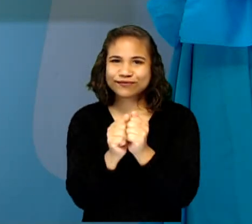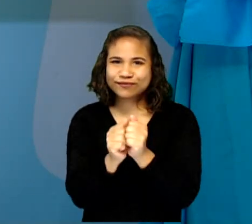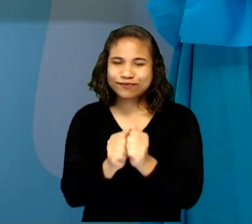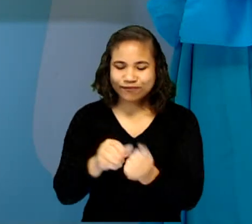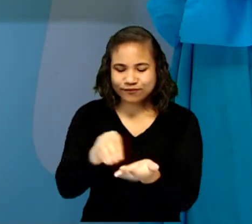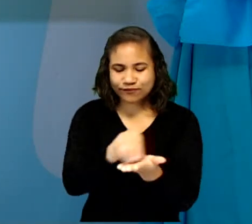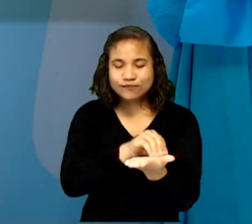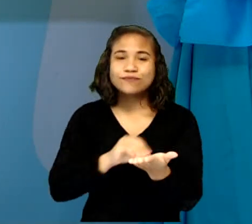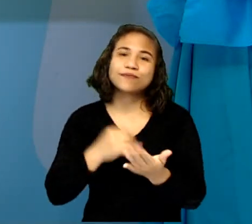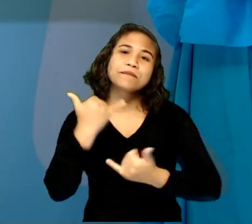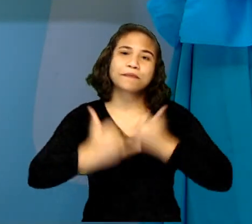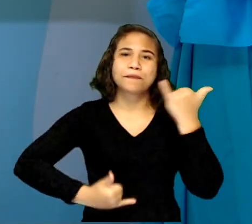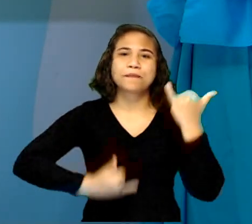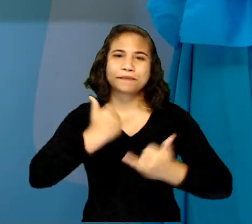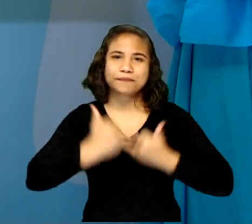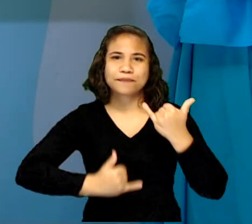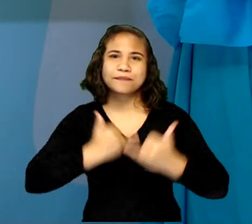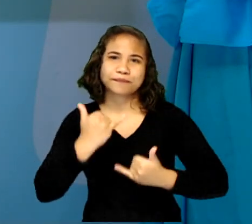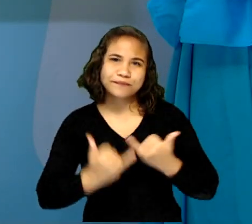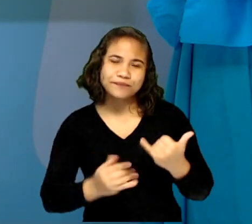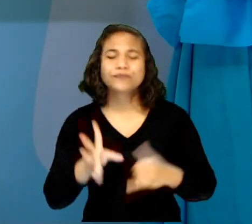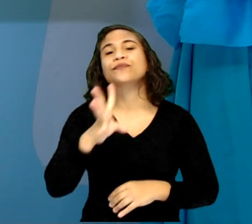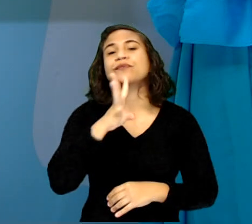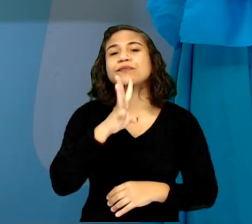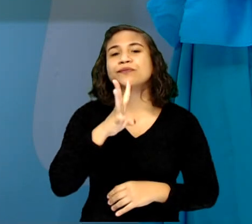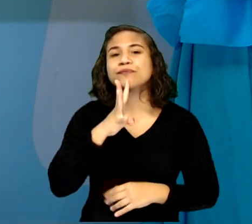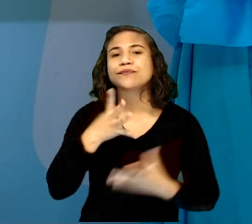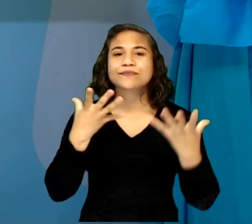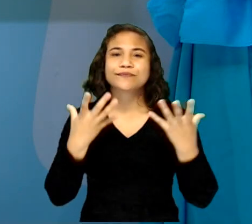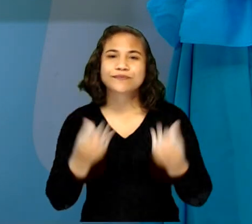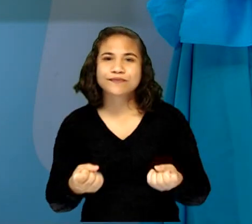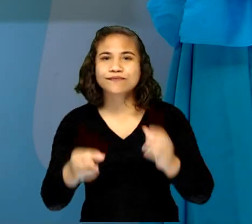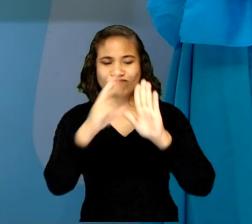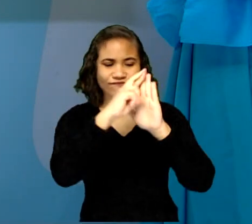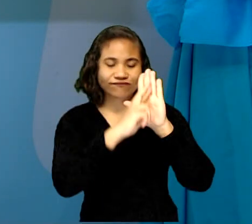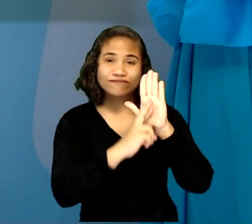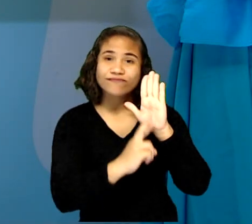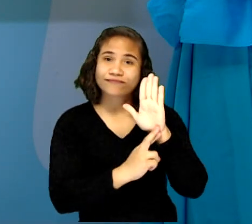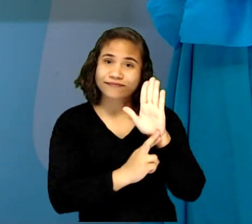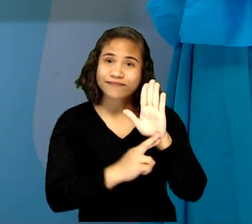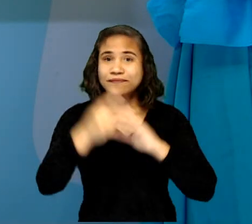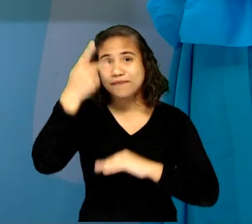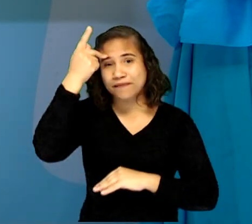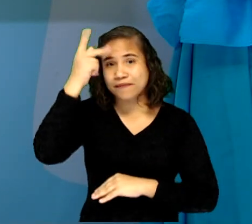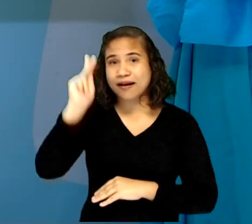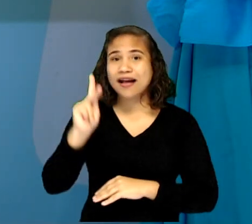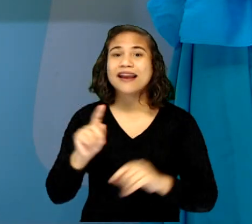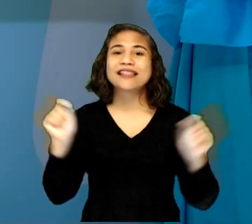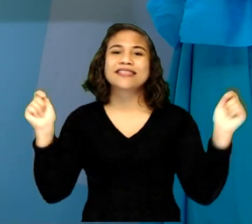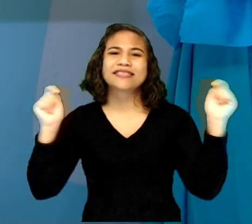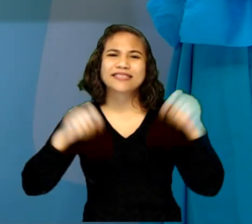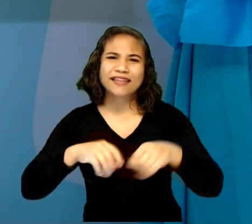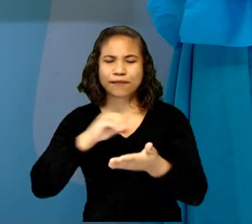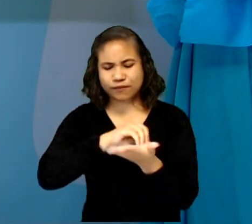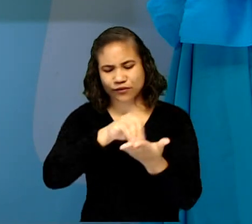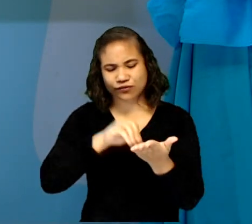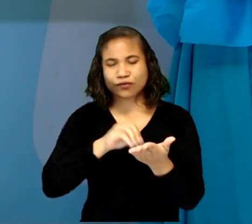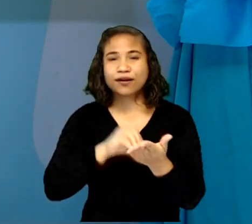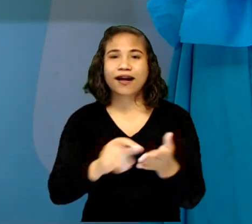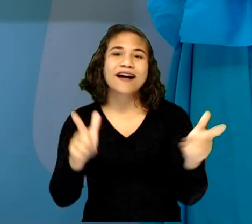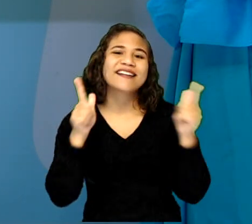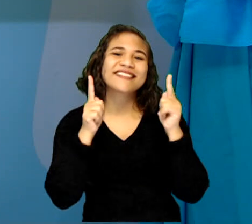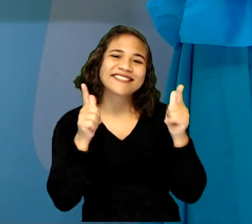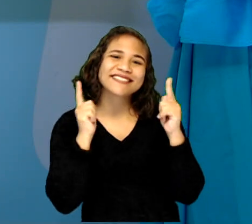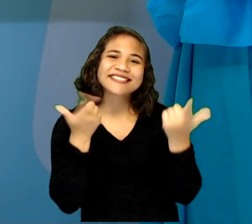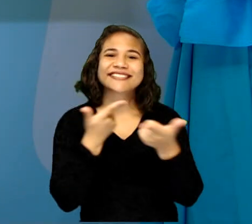tabuleiro. Vamos conhecer as regras para poder jogar esse jogo tão divertido.